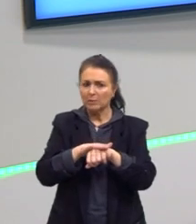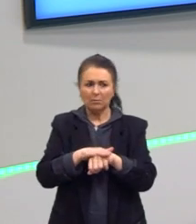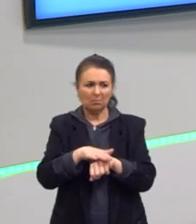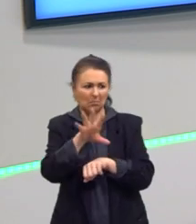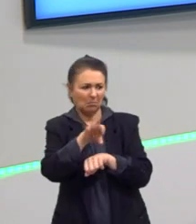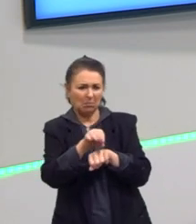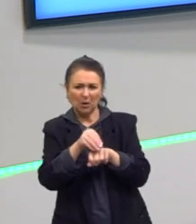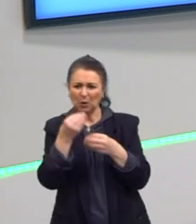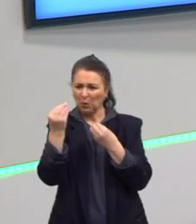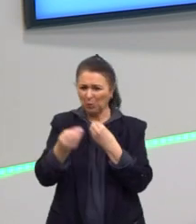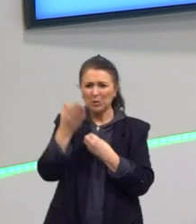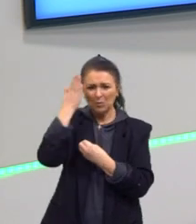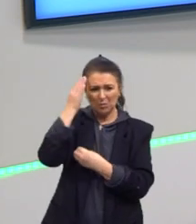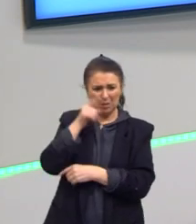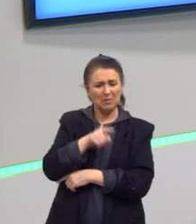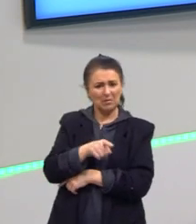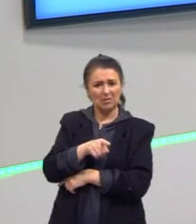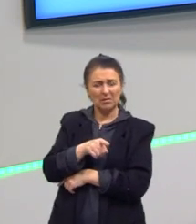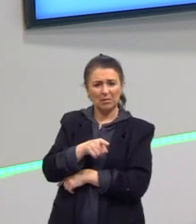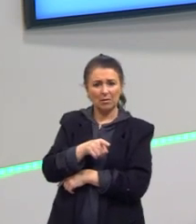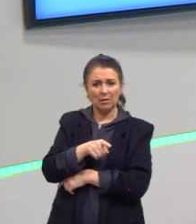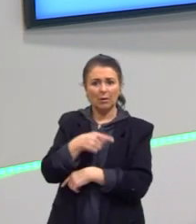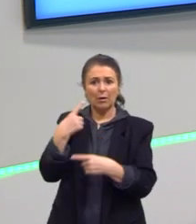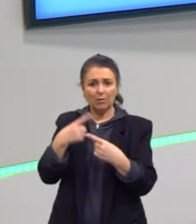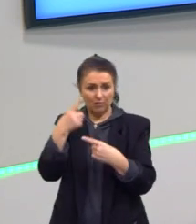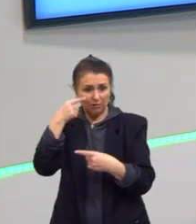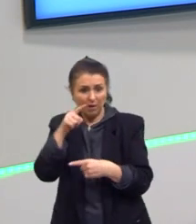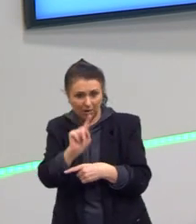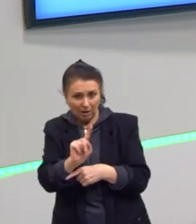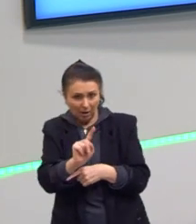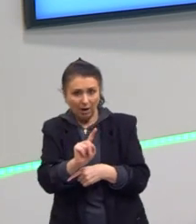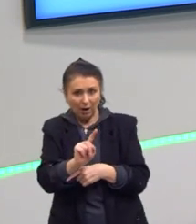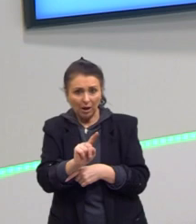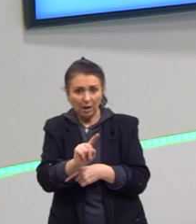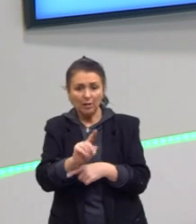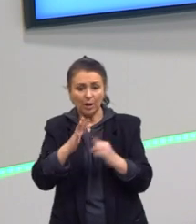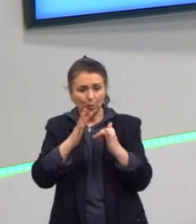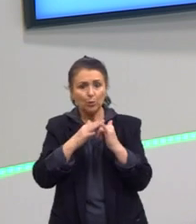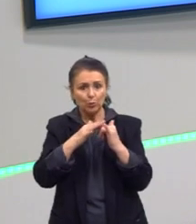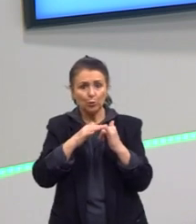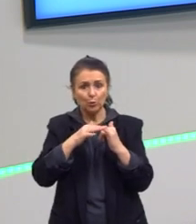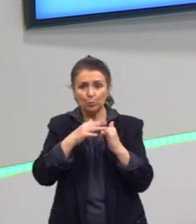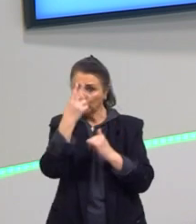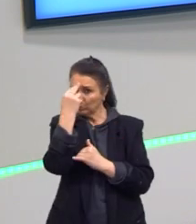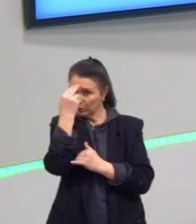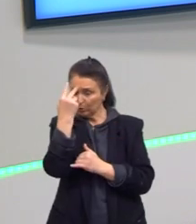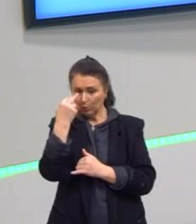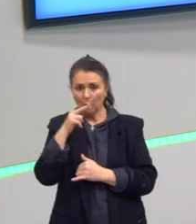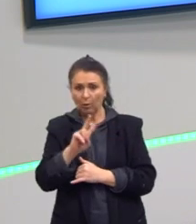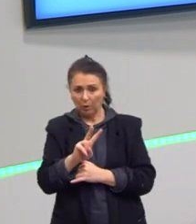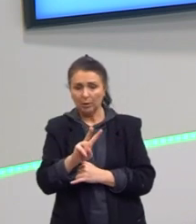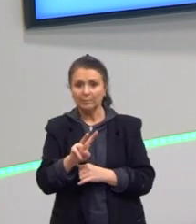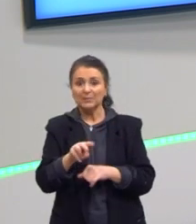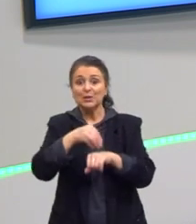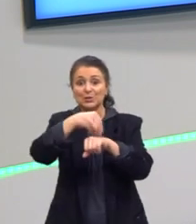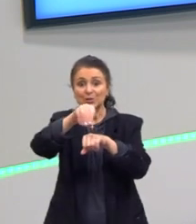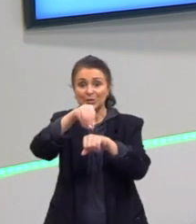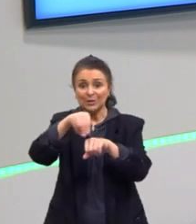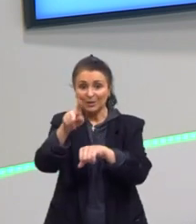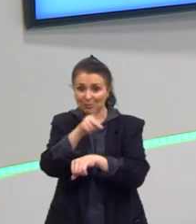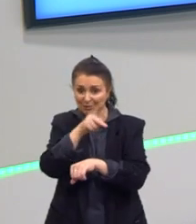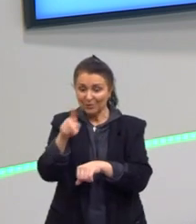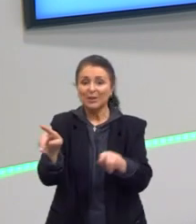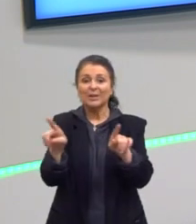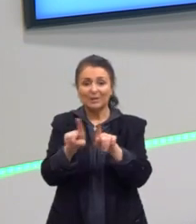olharam para mim. Como é que você sabe disso? Assisti lá no canal do Felipe Neto. Então, assim, é um canal que eu recomendo vocês, assim